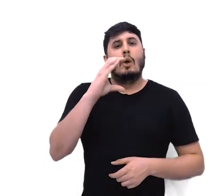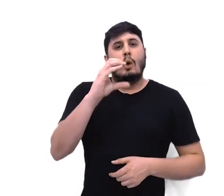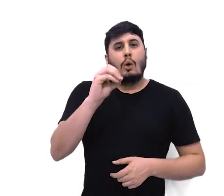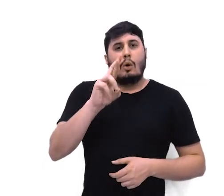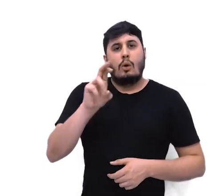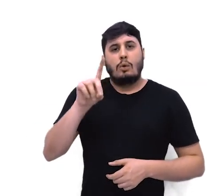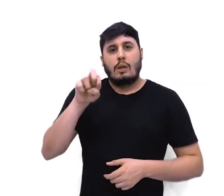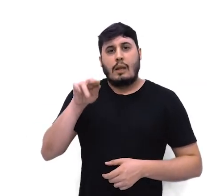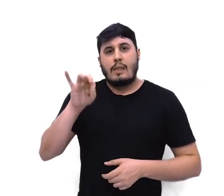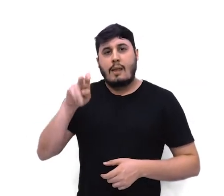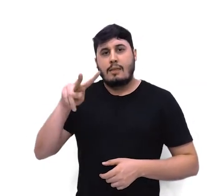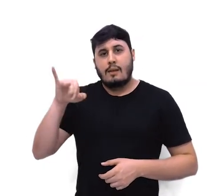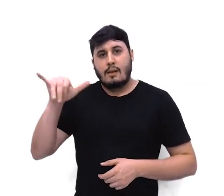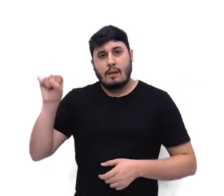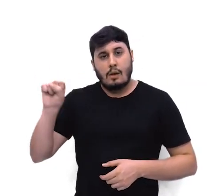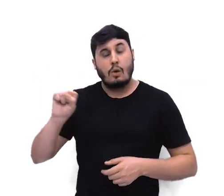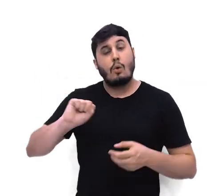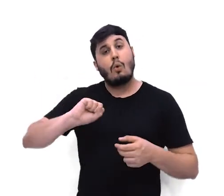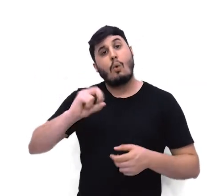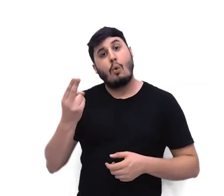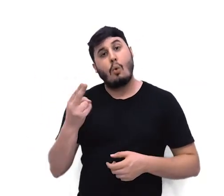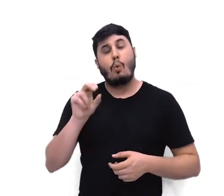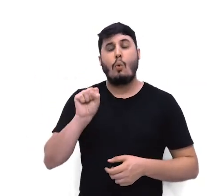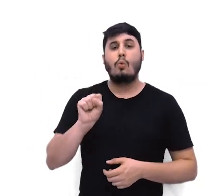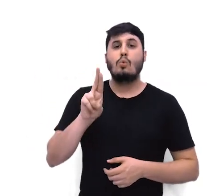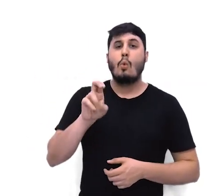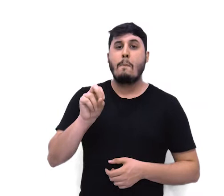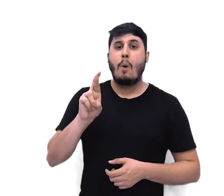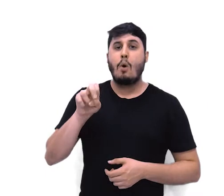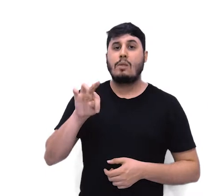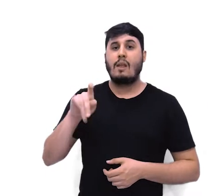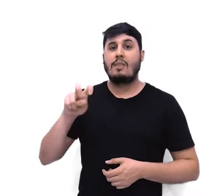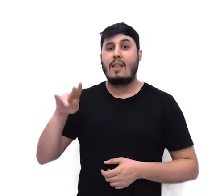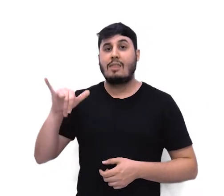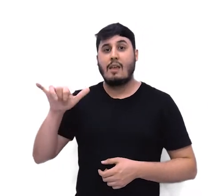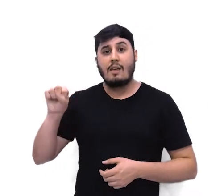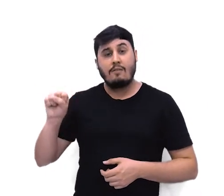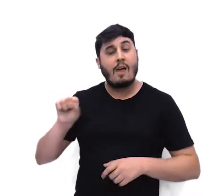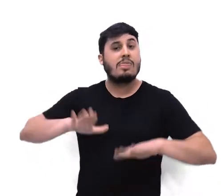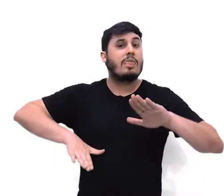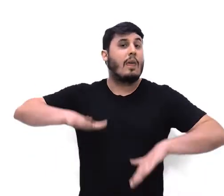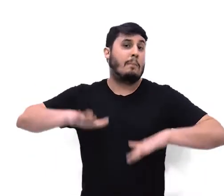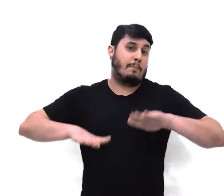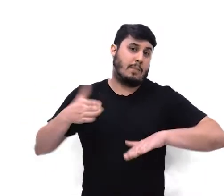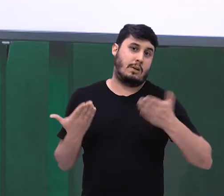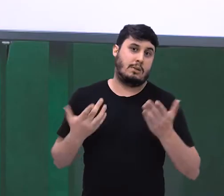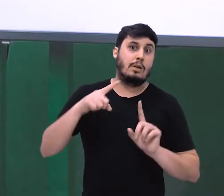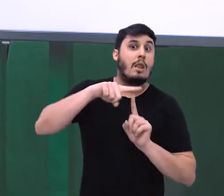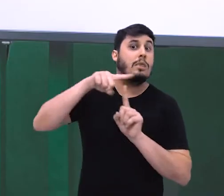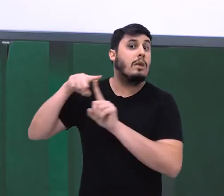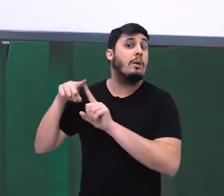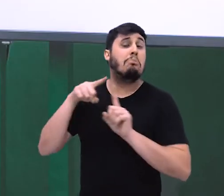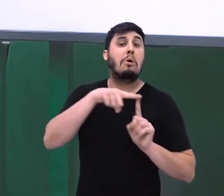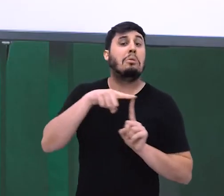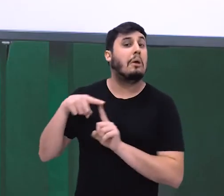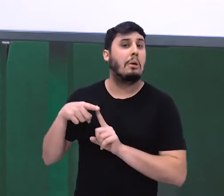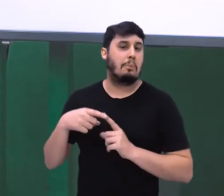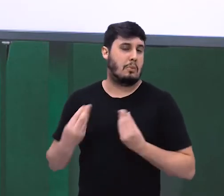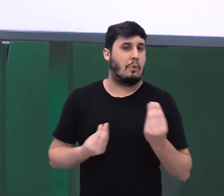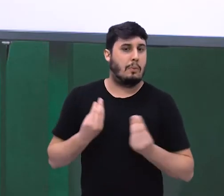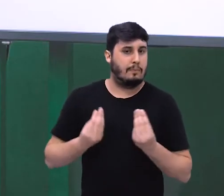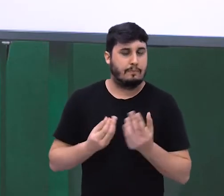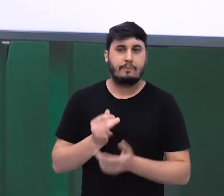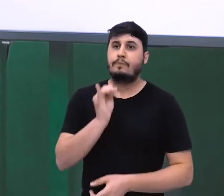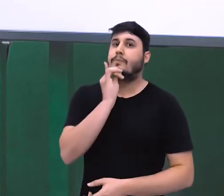dependendo do tipo de relação entre as orações que são ligadas por essas conjunções.